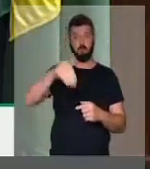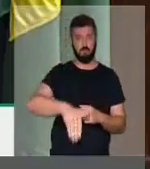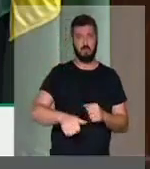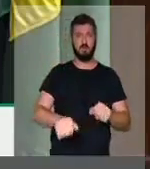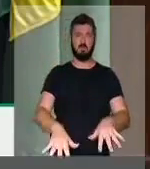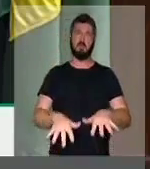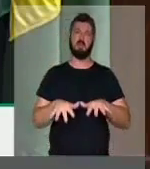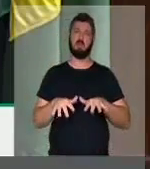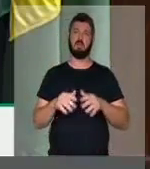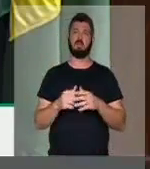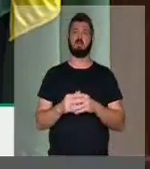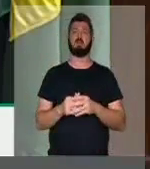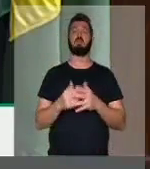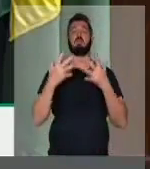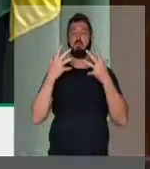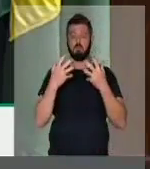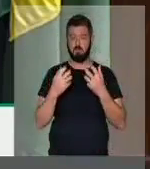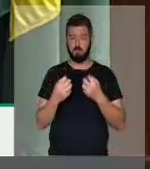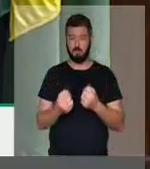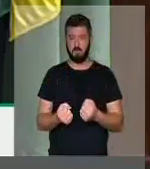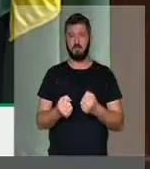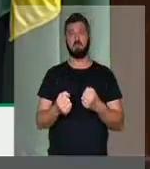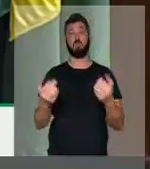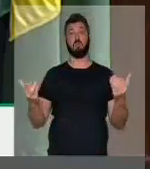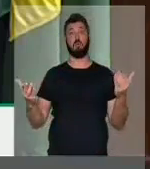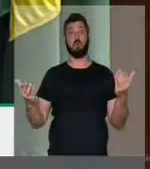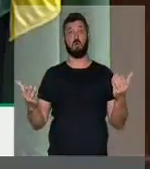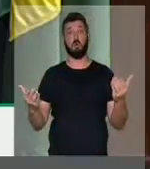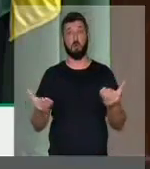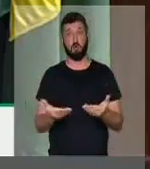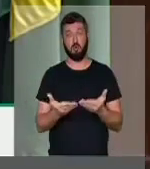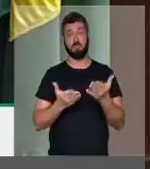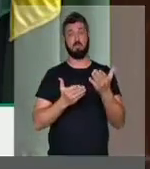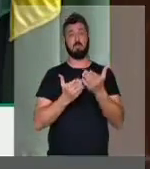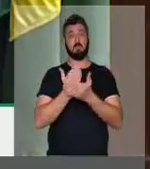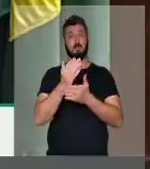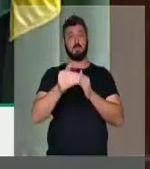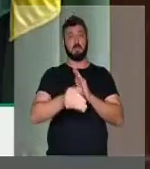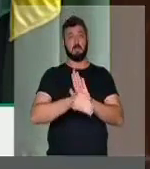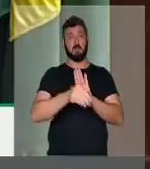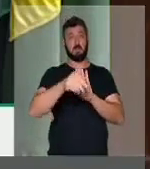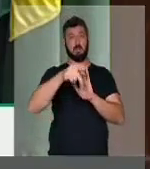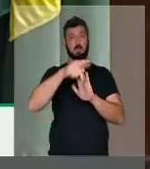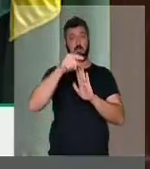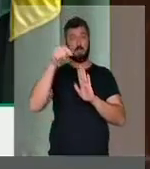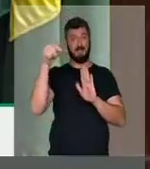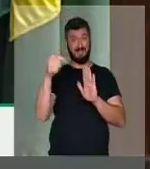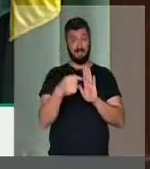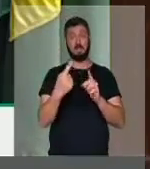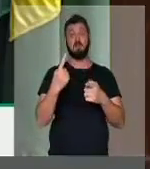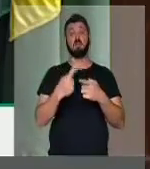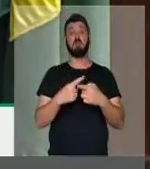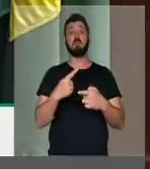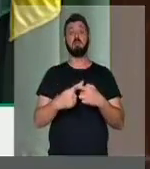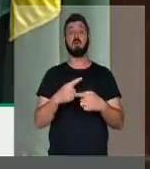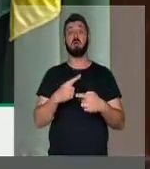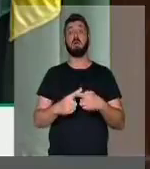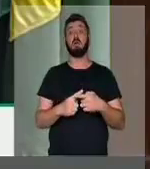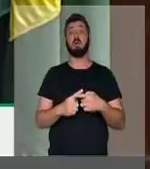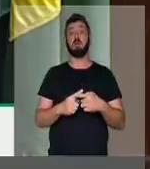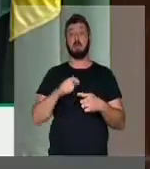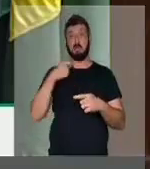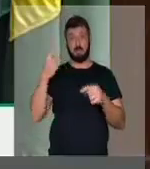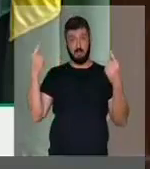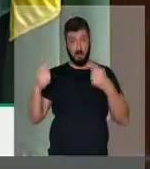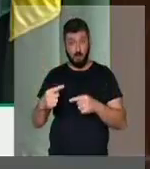plenário, para que nós possamos, no dia de hoje, aprovarmos essa medida provisória, porque aqueles que